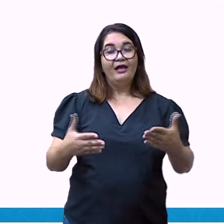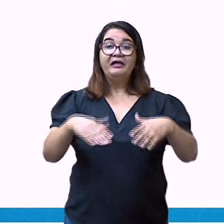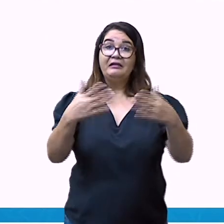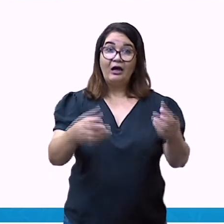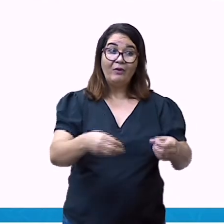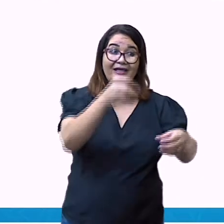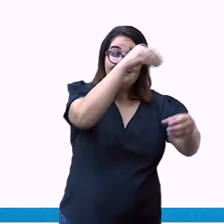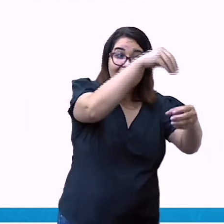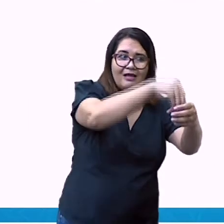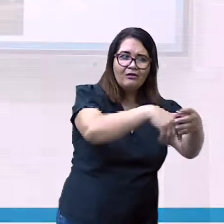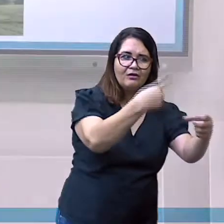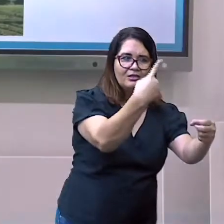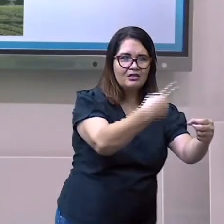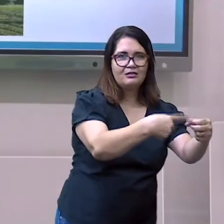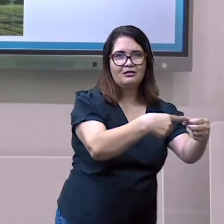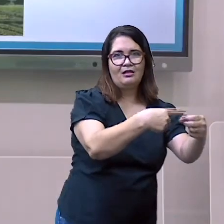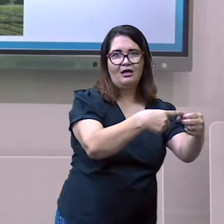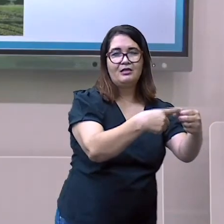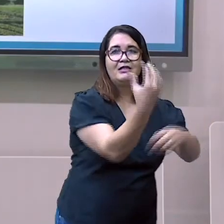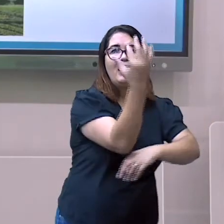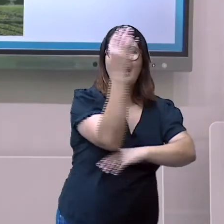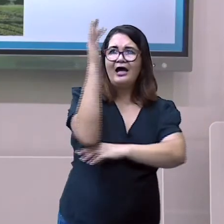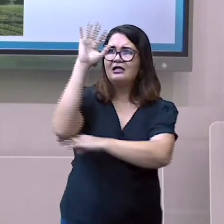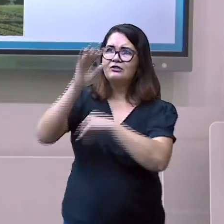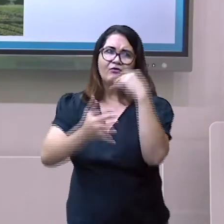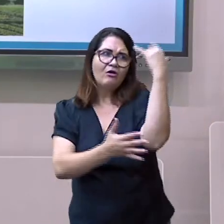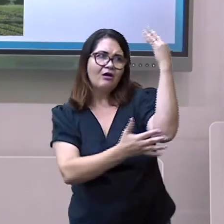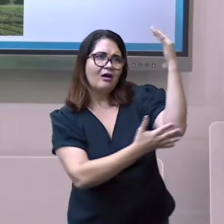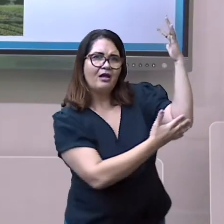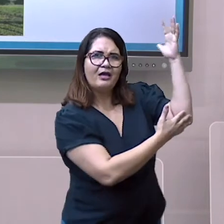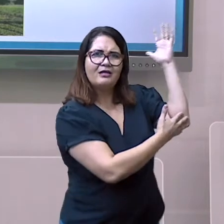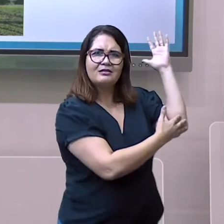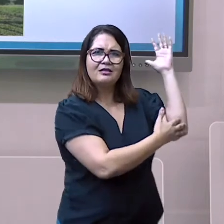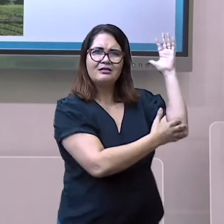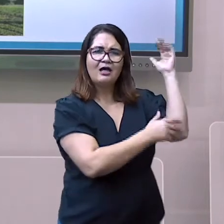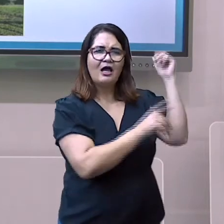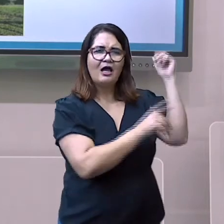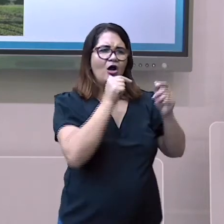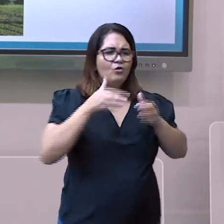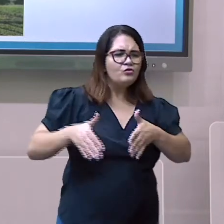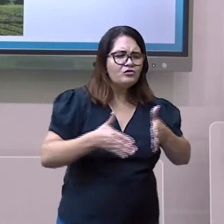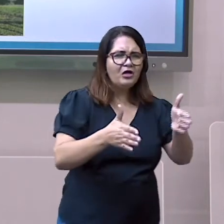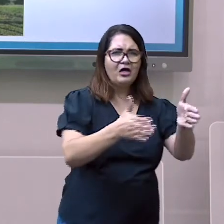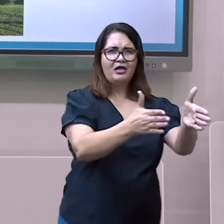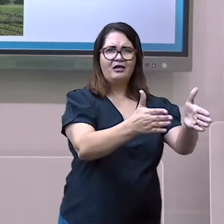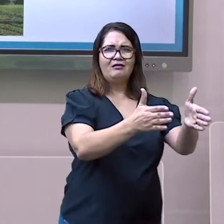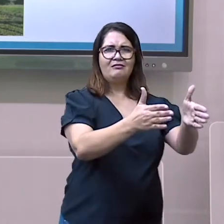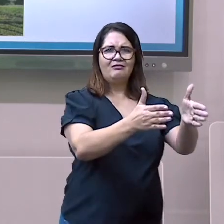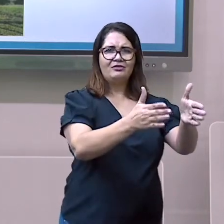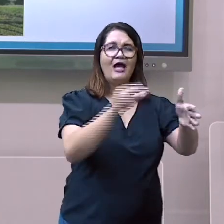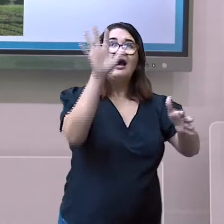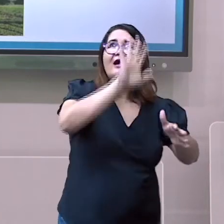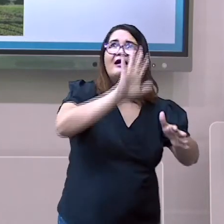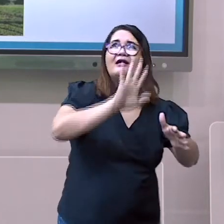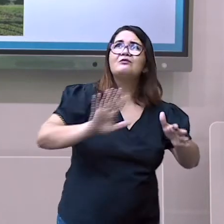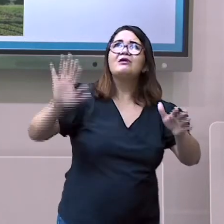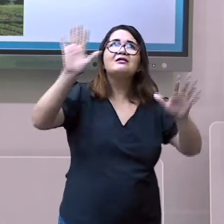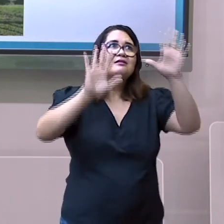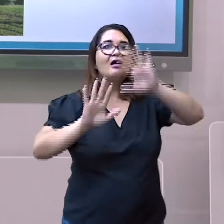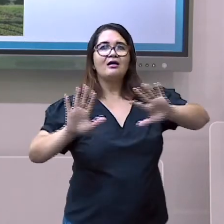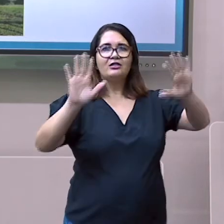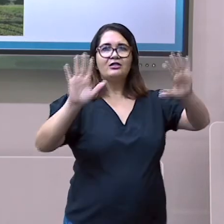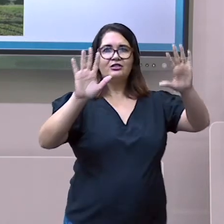ausentes ou são bastante modificados. As paisagens urbanas podem ainda